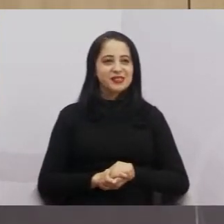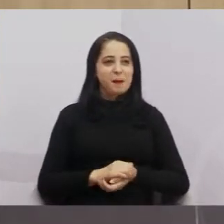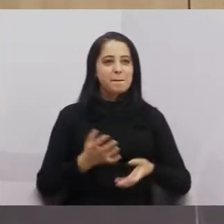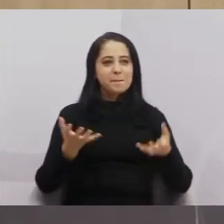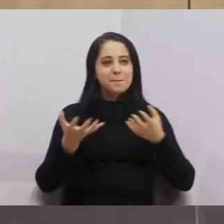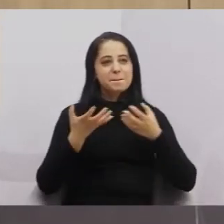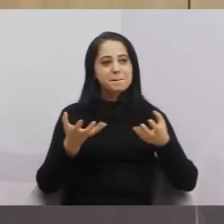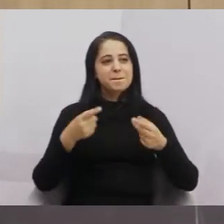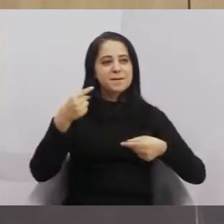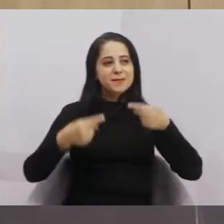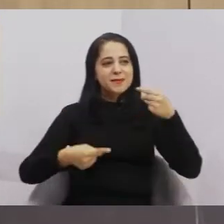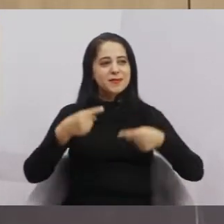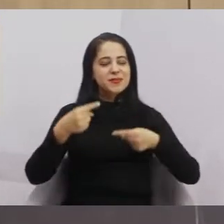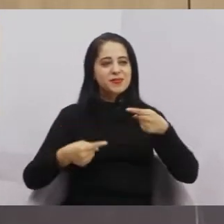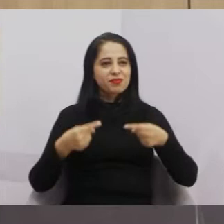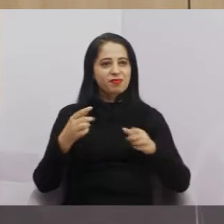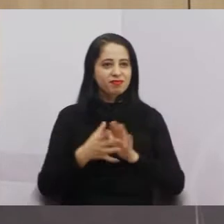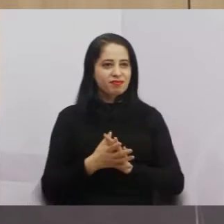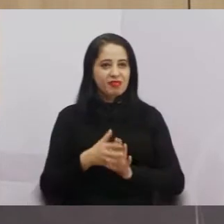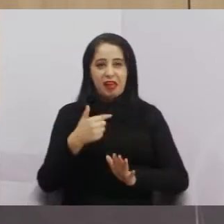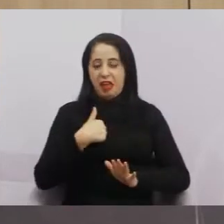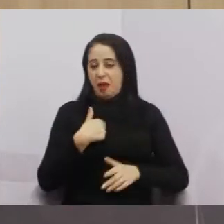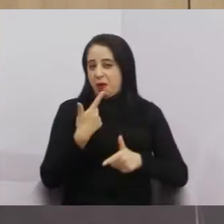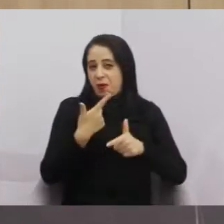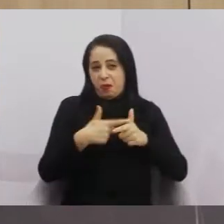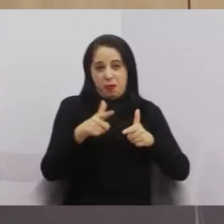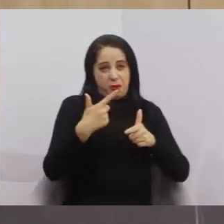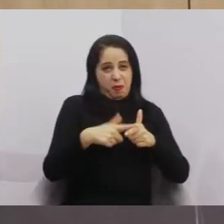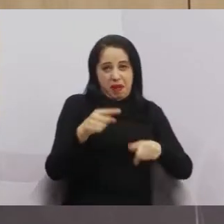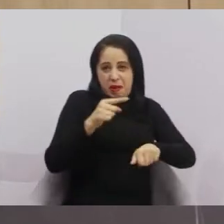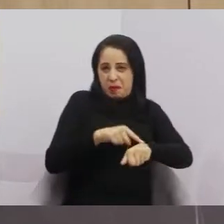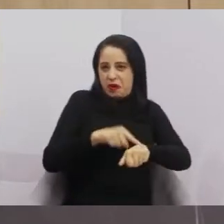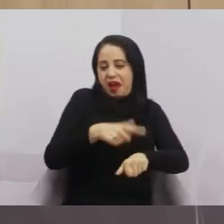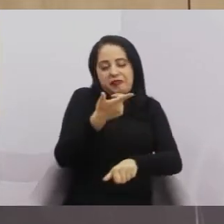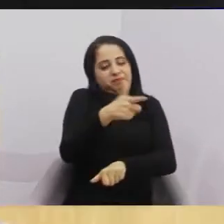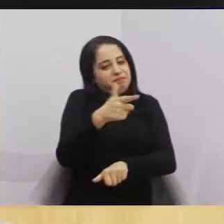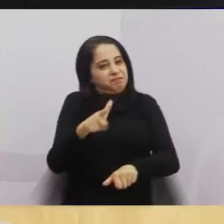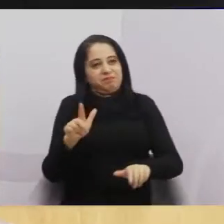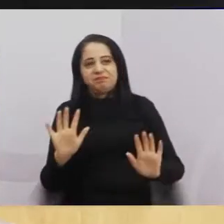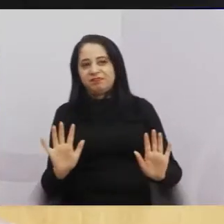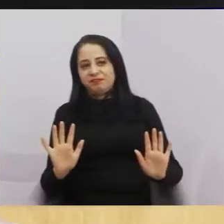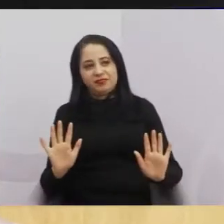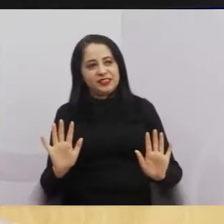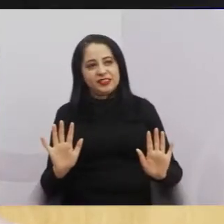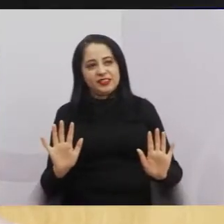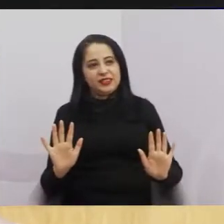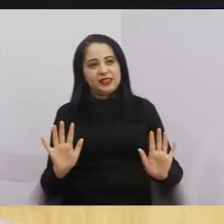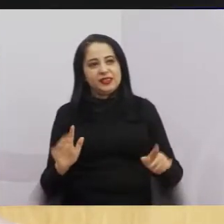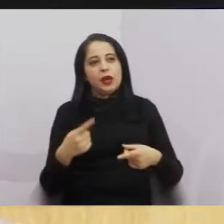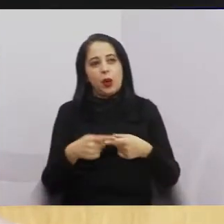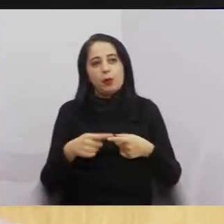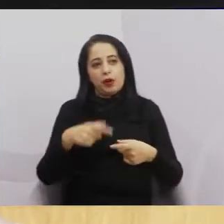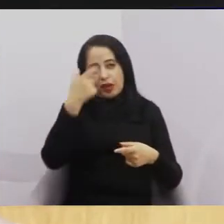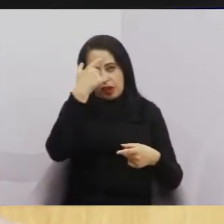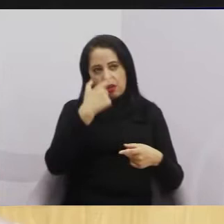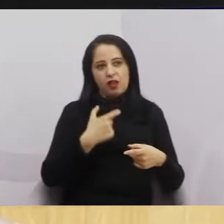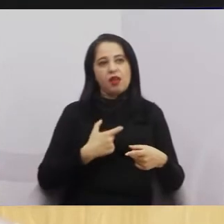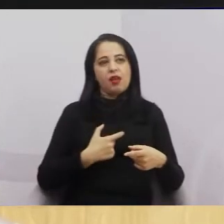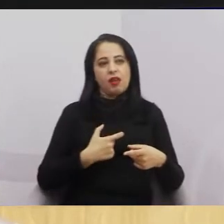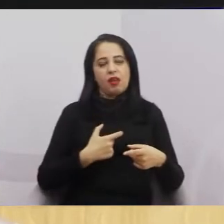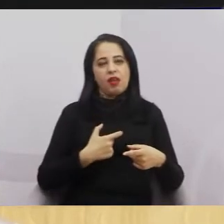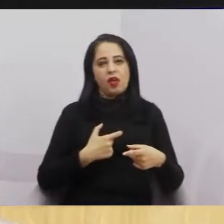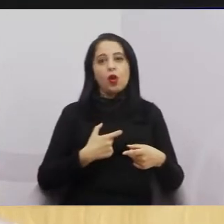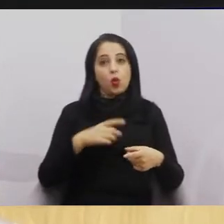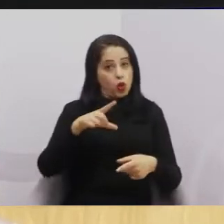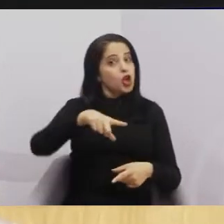Eu, particularmente, não tenho problema de horário, até porque, quando eu decidi ser